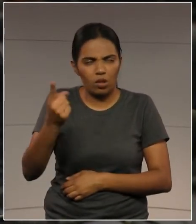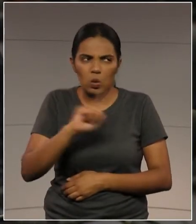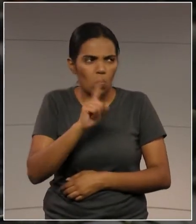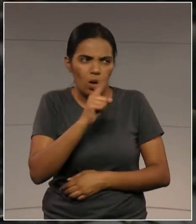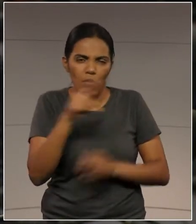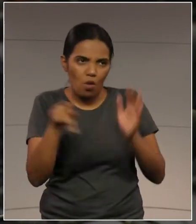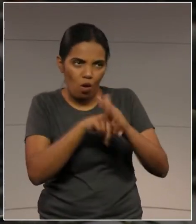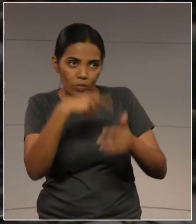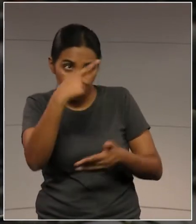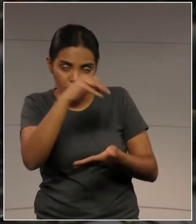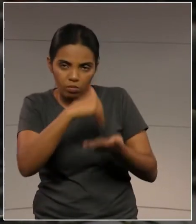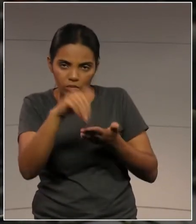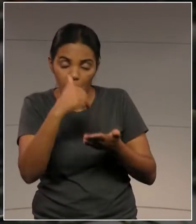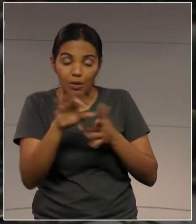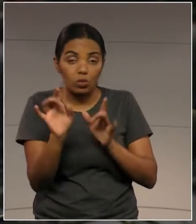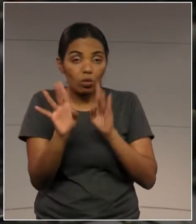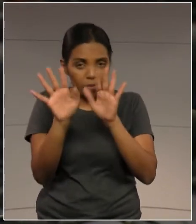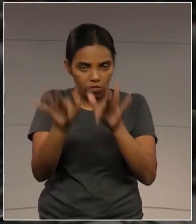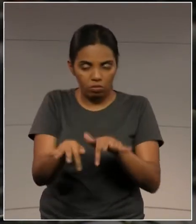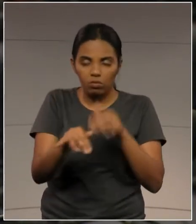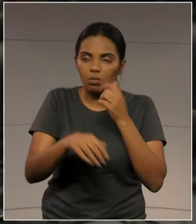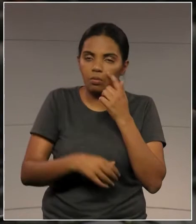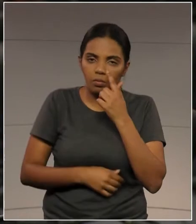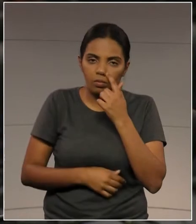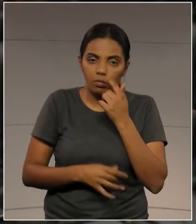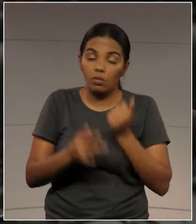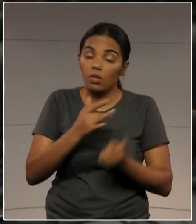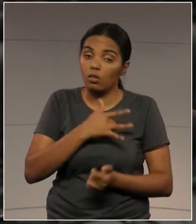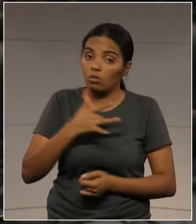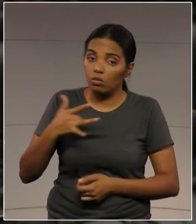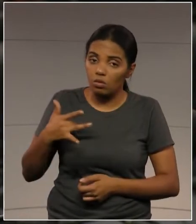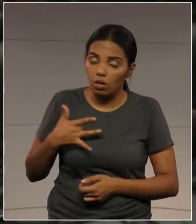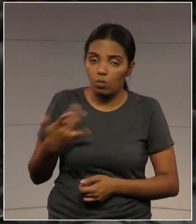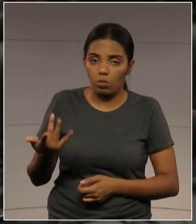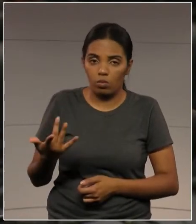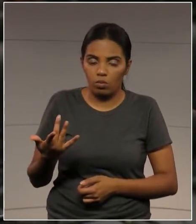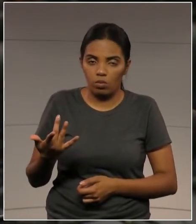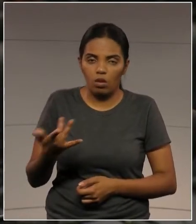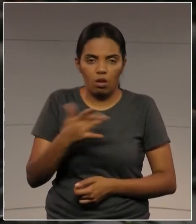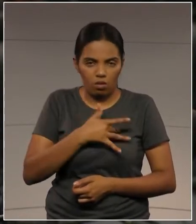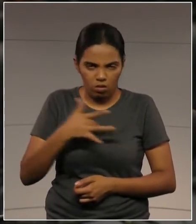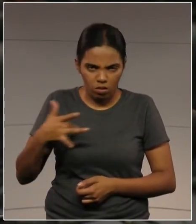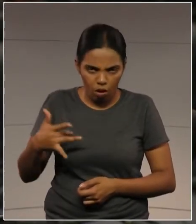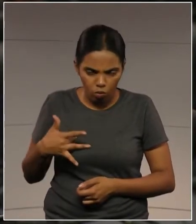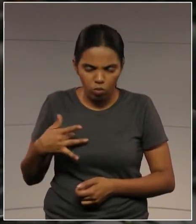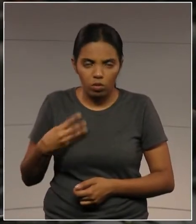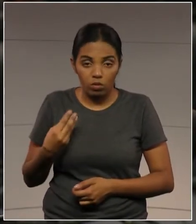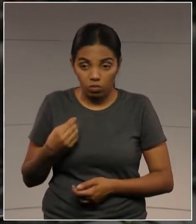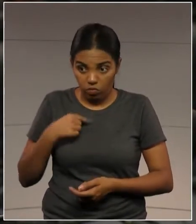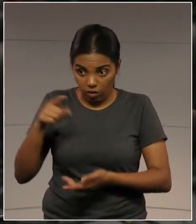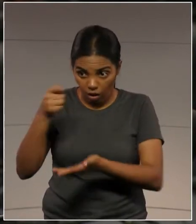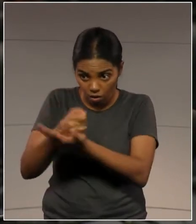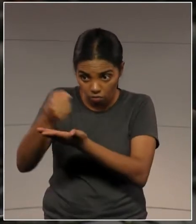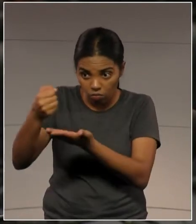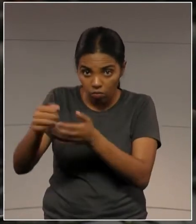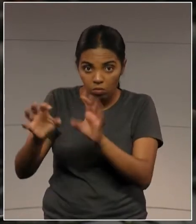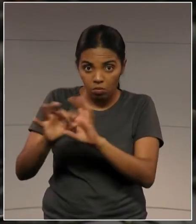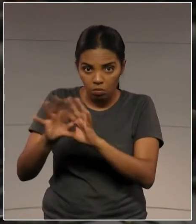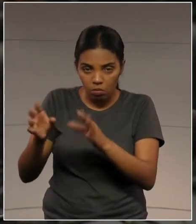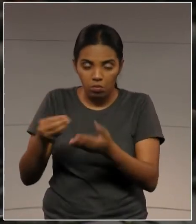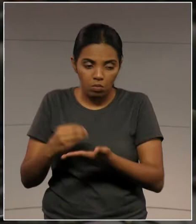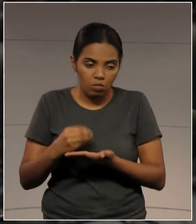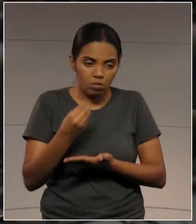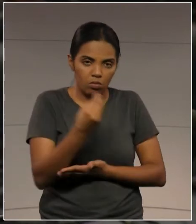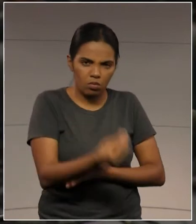questão. Mas, finalizando, a saúde, o dinheiro chega lá, vai e para. Eu tenho que ligar para um jovem chamado Ian.